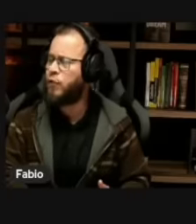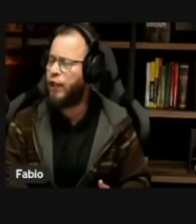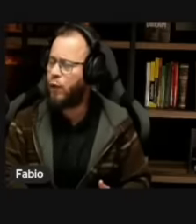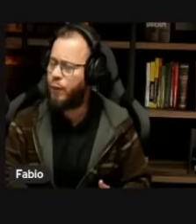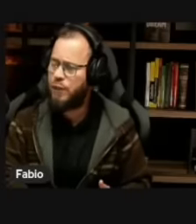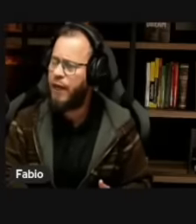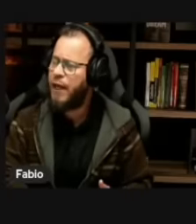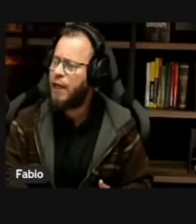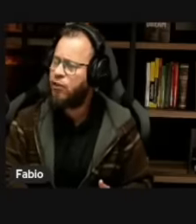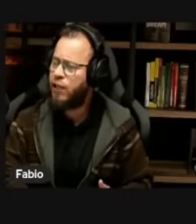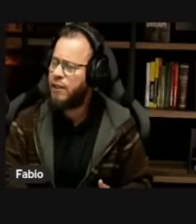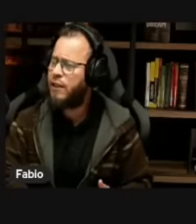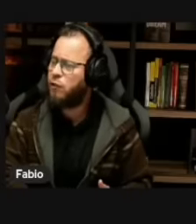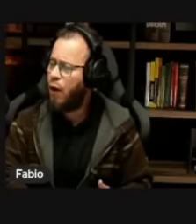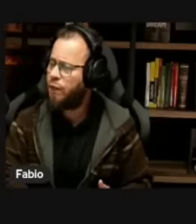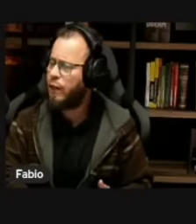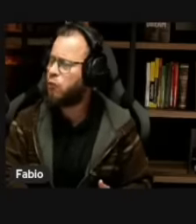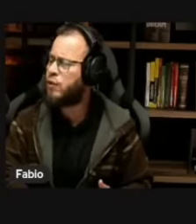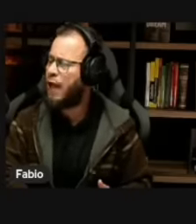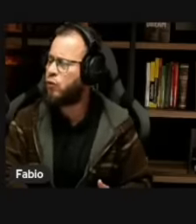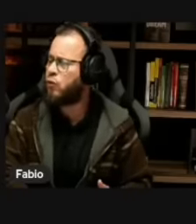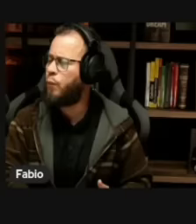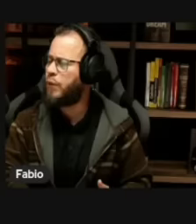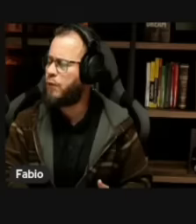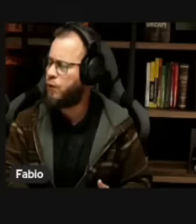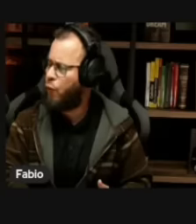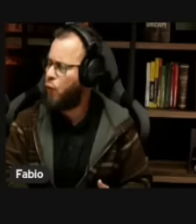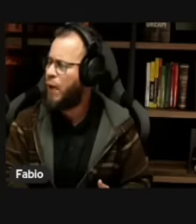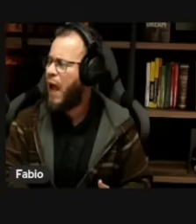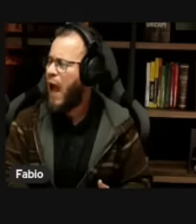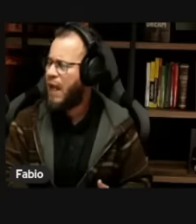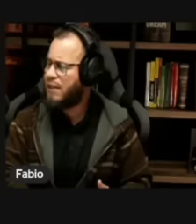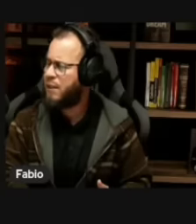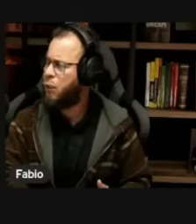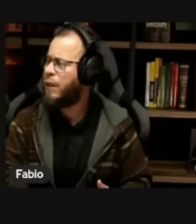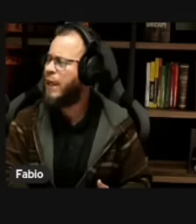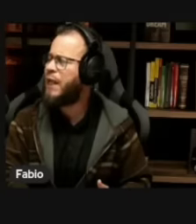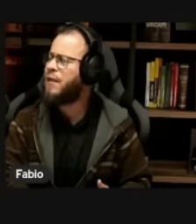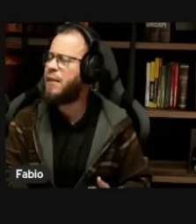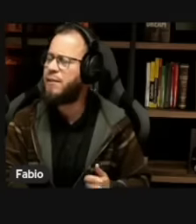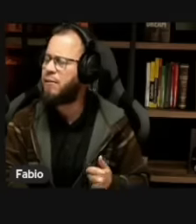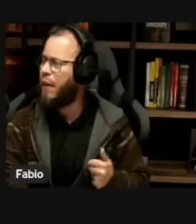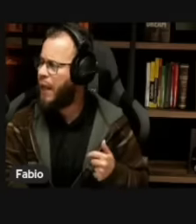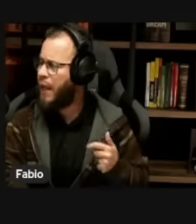Rodrigo Pacheco, PSD, disse em nota que os atos golpistas foram ação